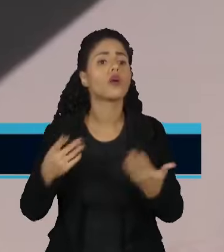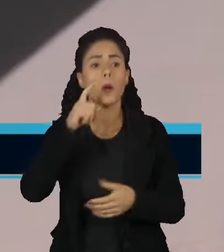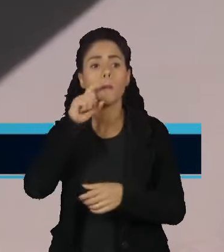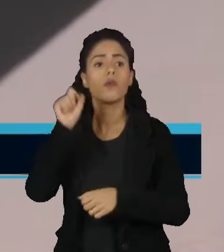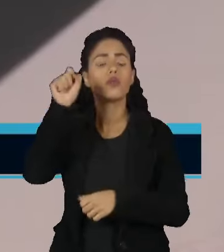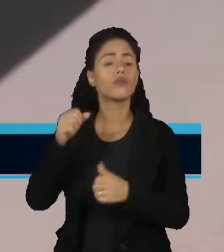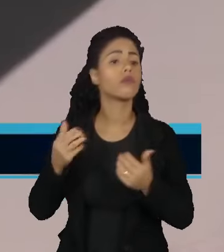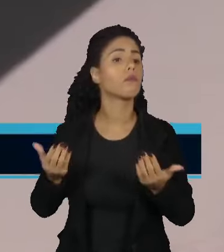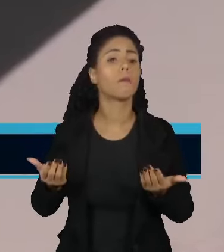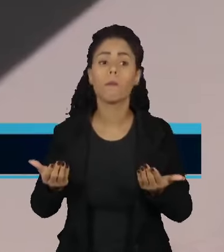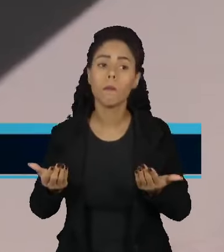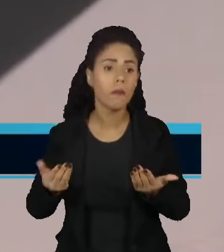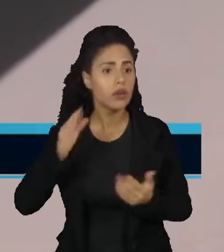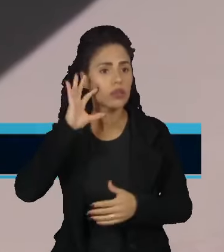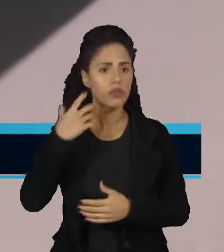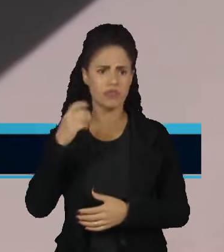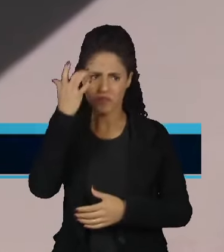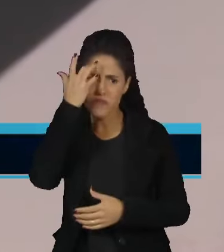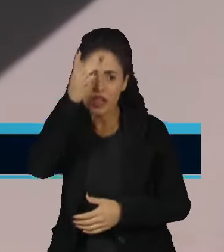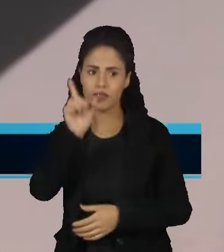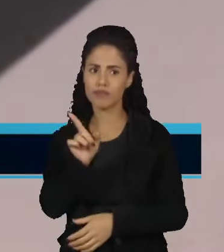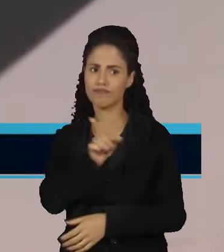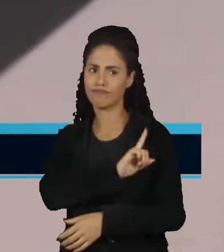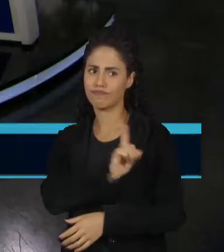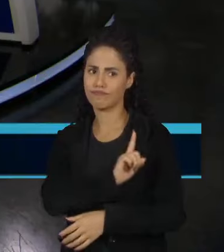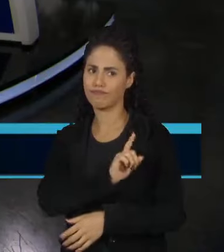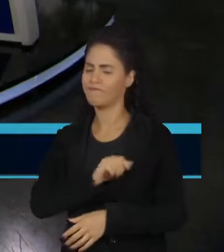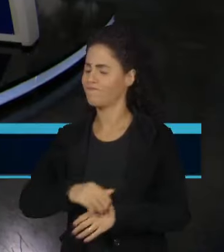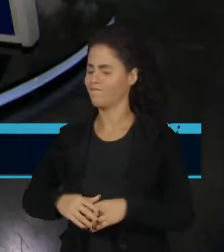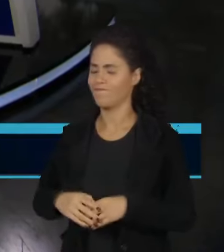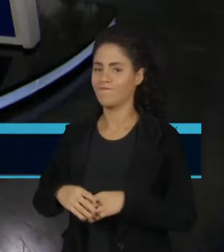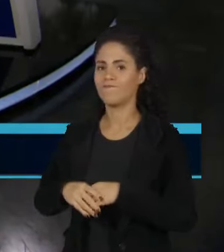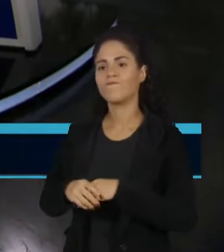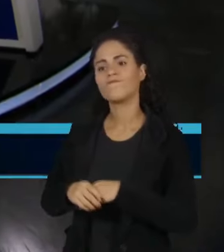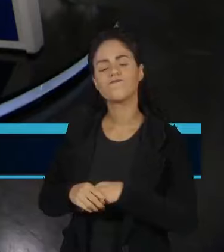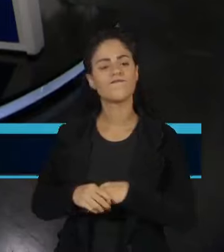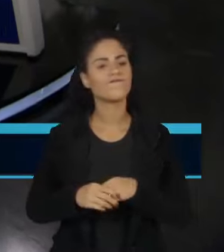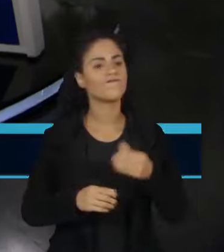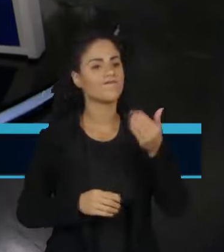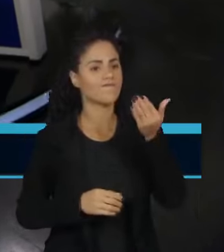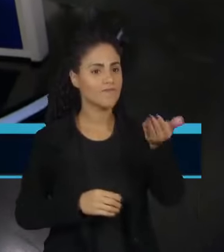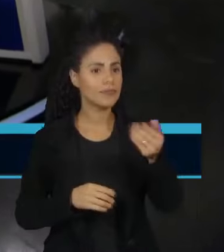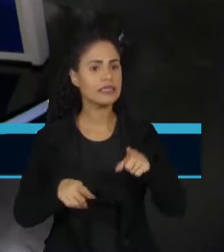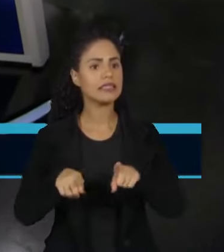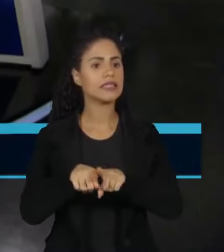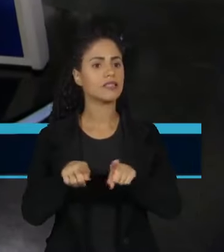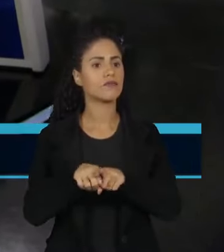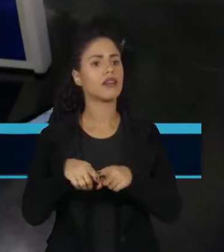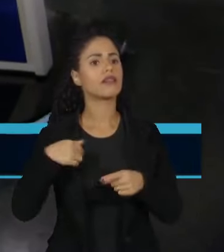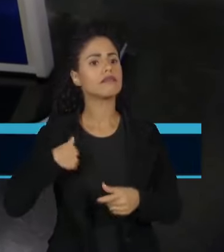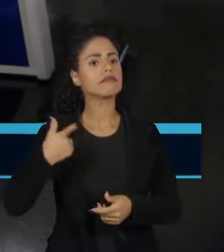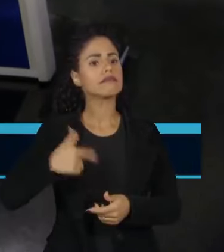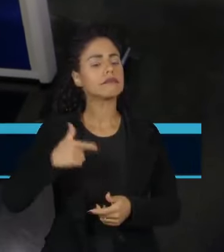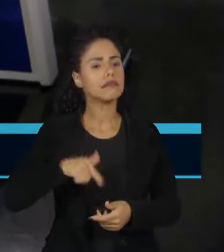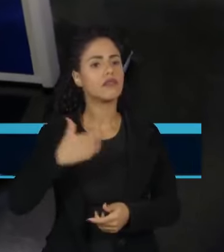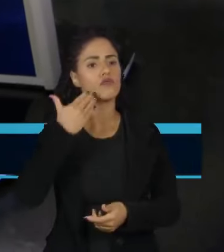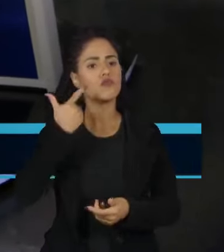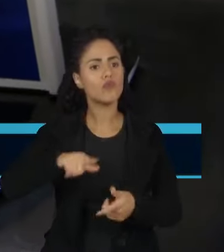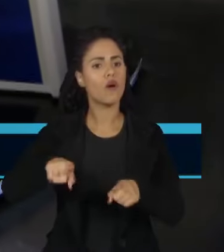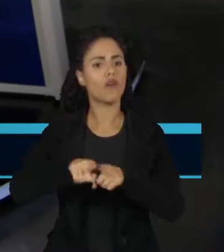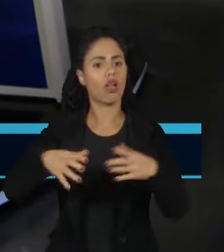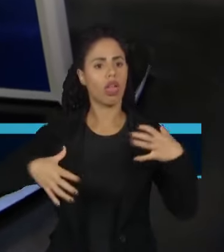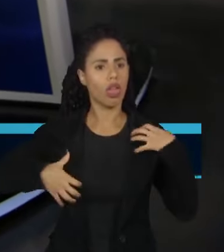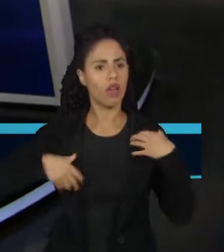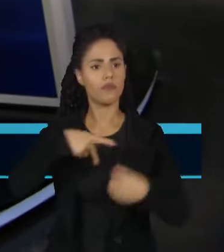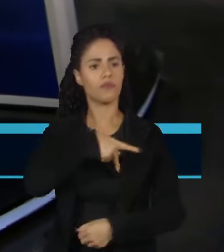Enfim, não tem solução fácil para o caso da Venezuela. Agora, Hélida, o quanto a insistência de Maduro em se declarar